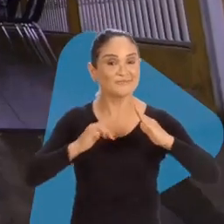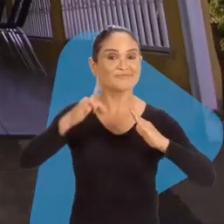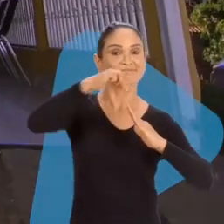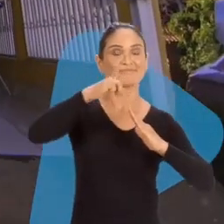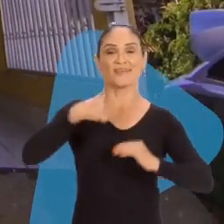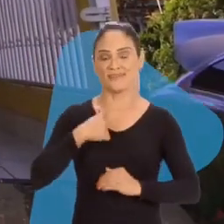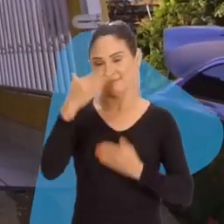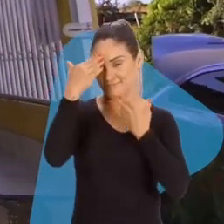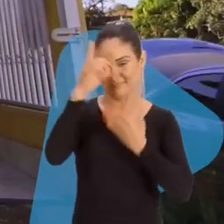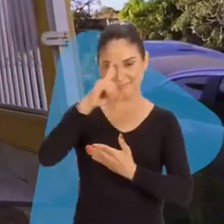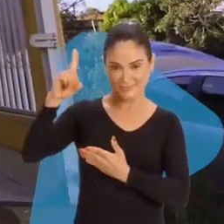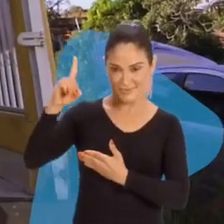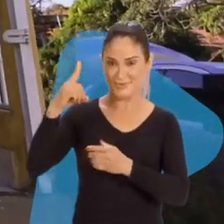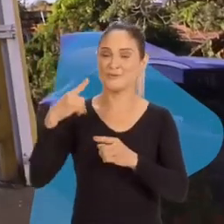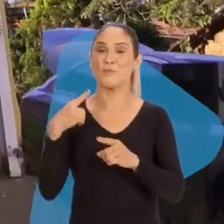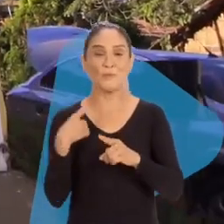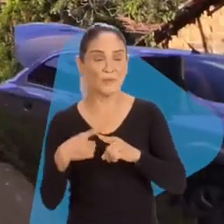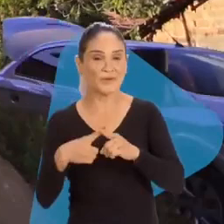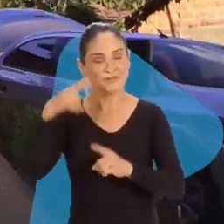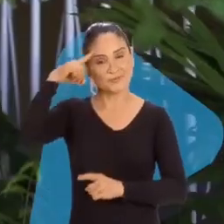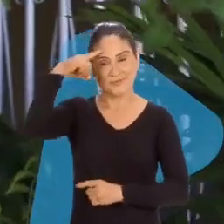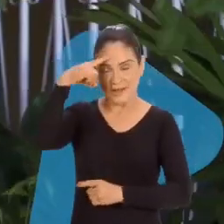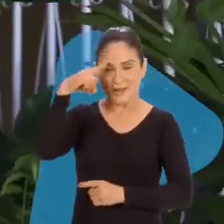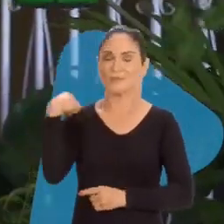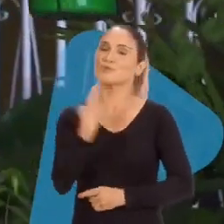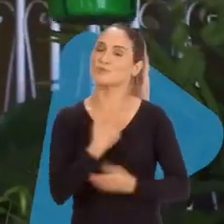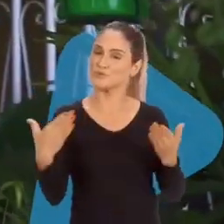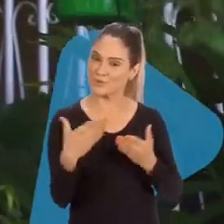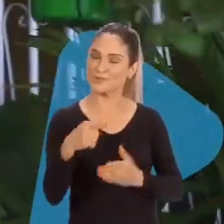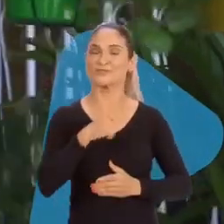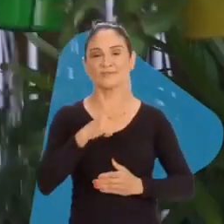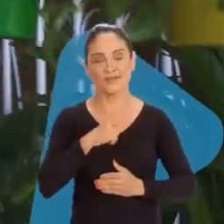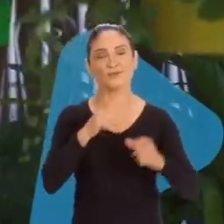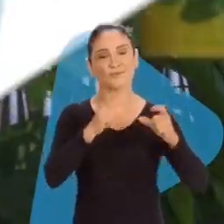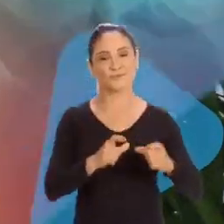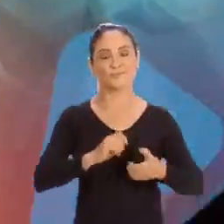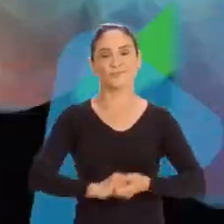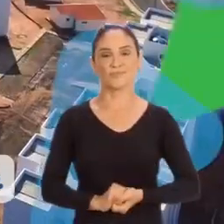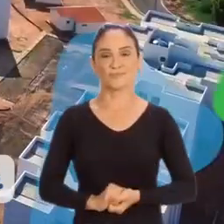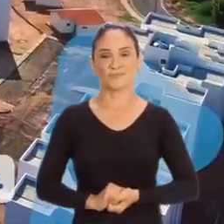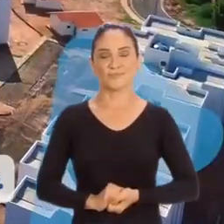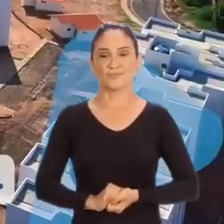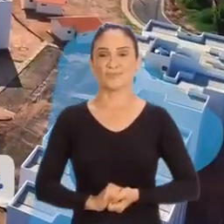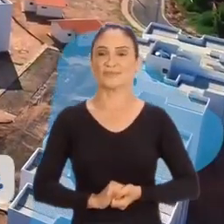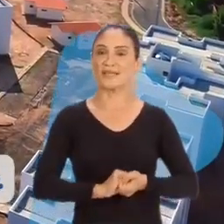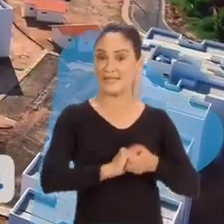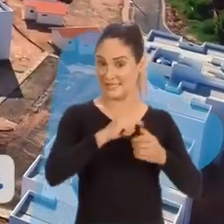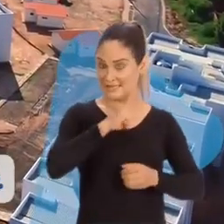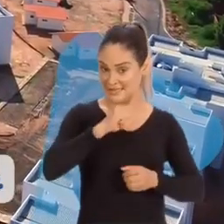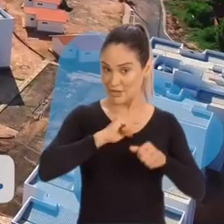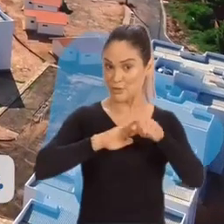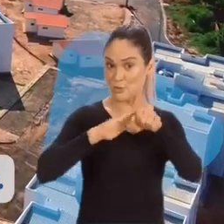Eu agradeço a Deus que através deles nós hoje estamos aqui, no nosso lugar. Residencial